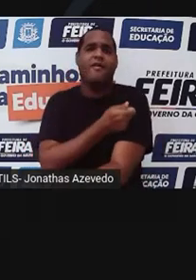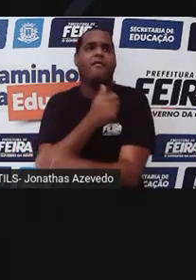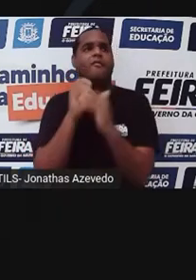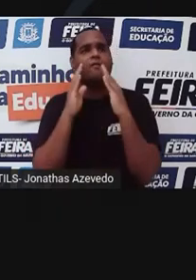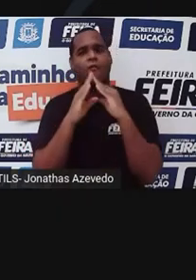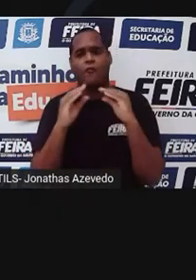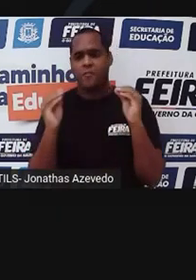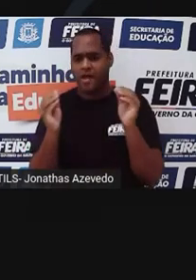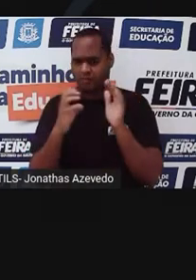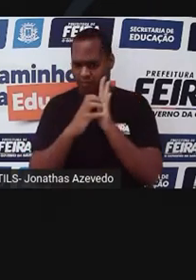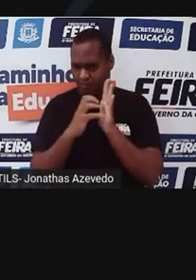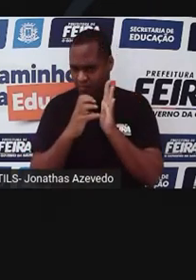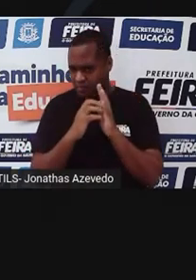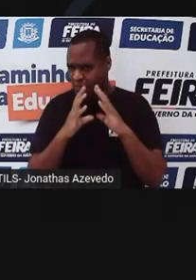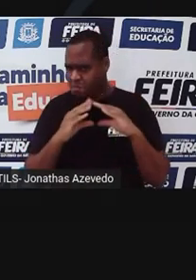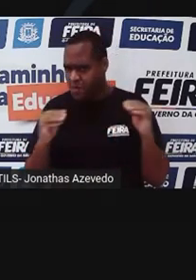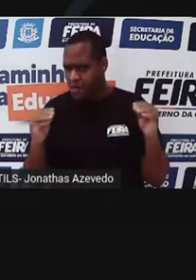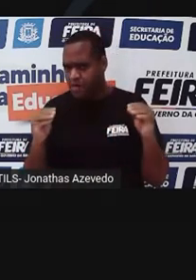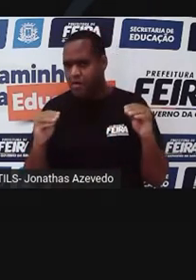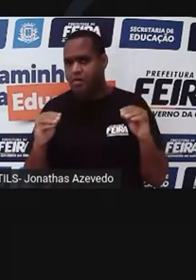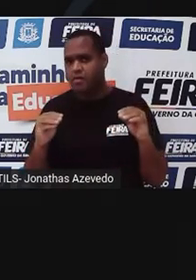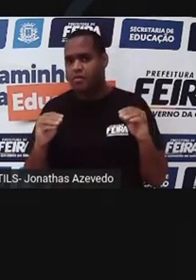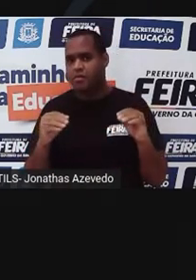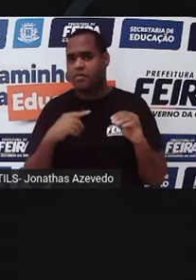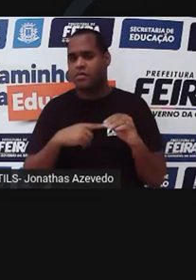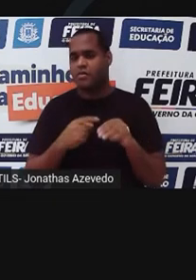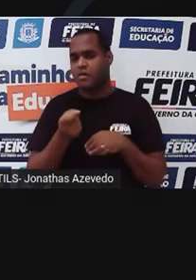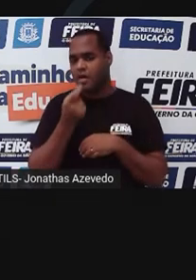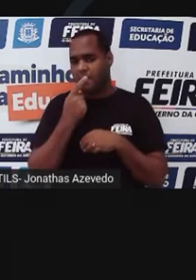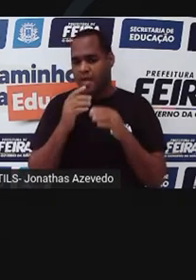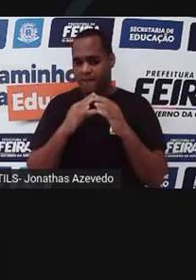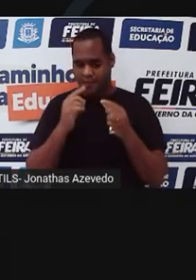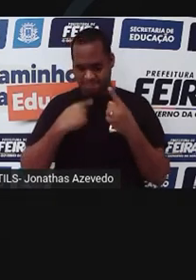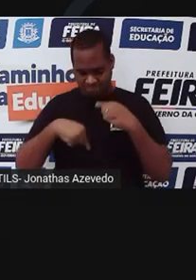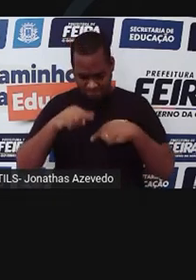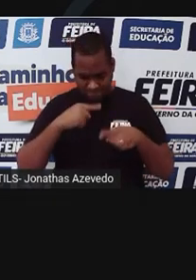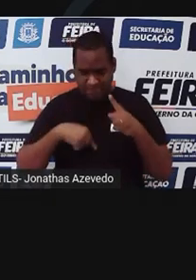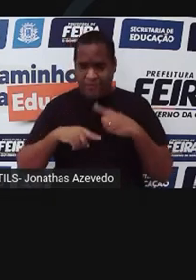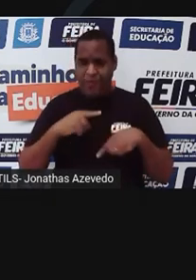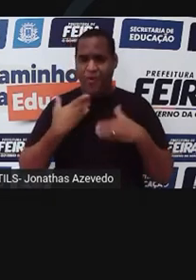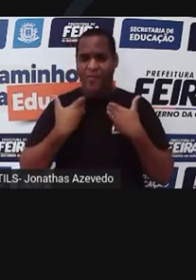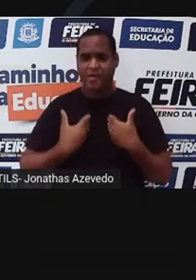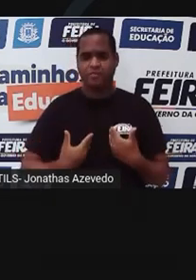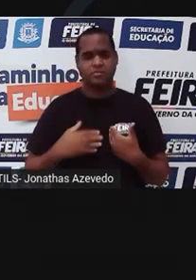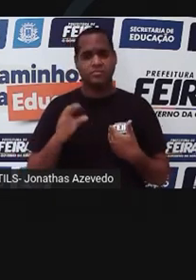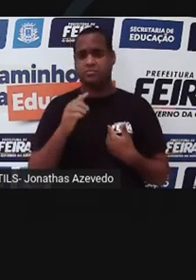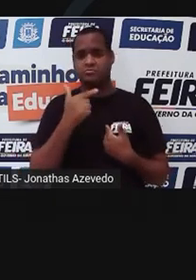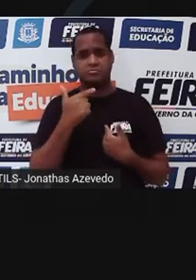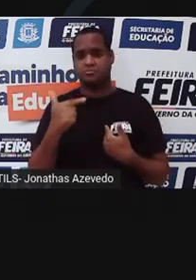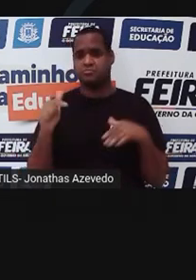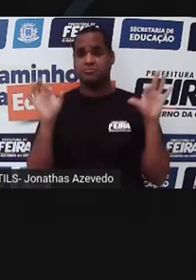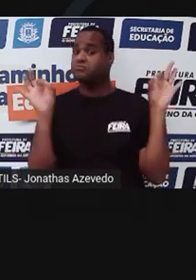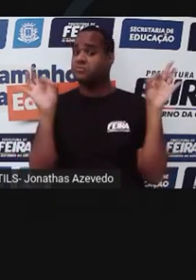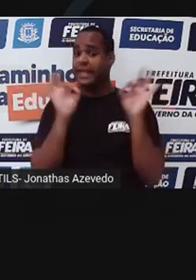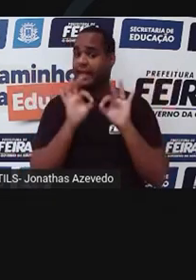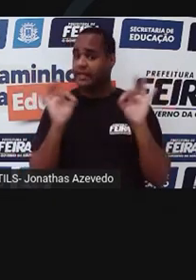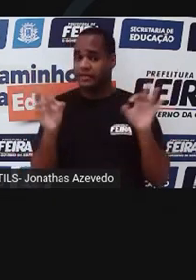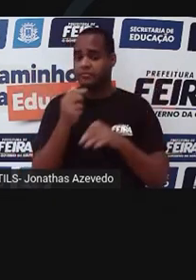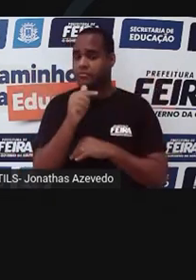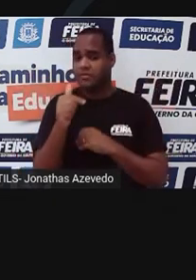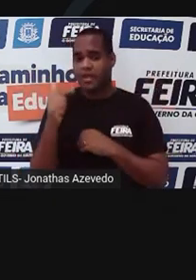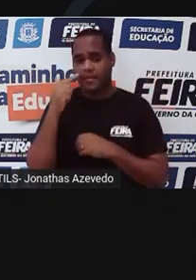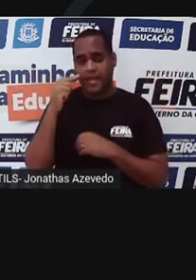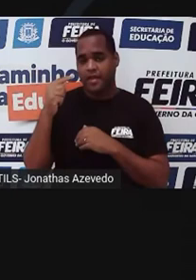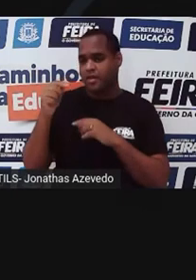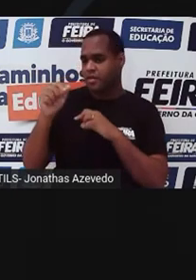faça o vírus desaparecer através do fortalecimento do sistema imunológico. Não há nenhuma perspectiva de